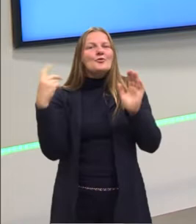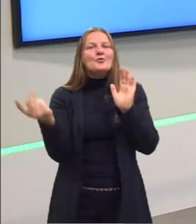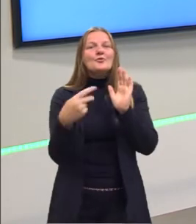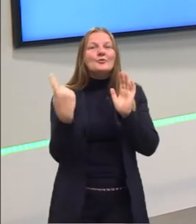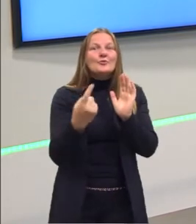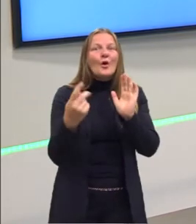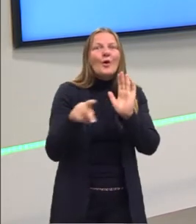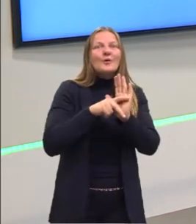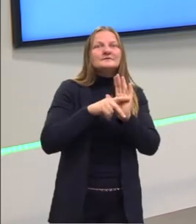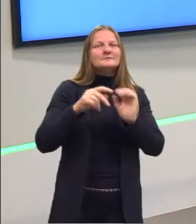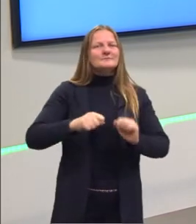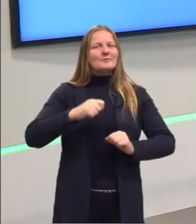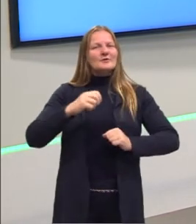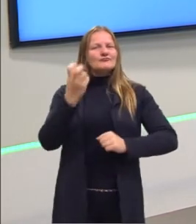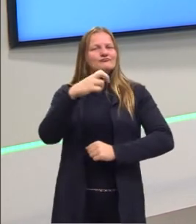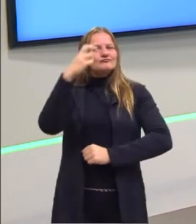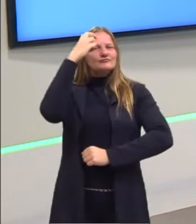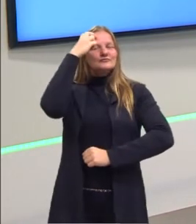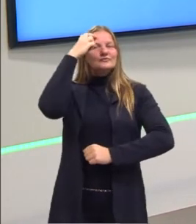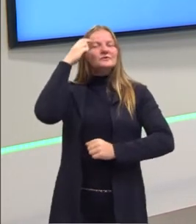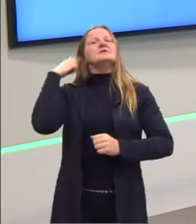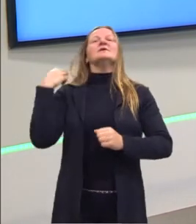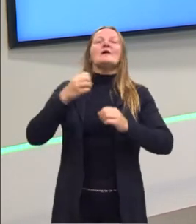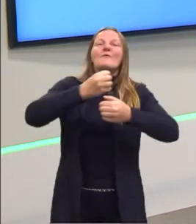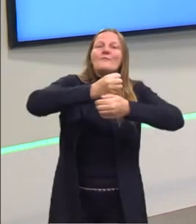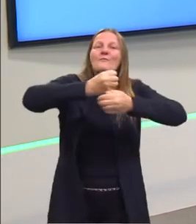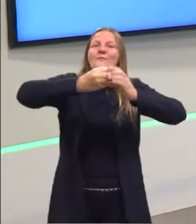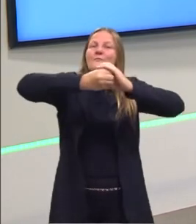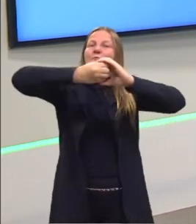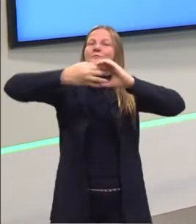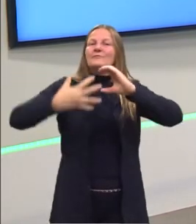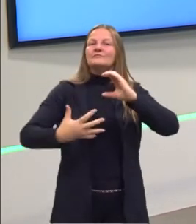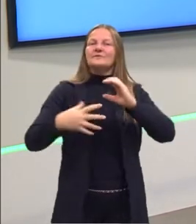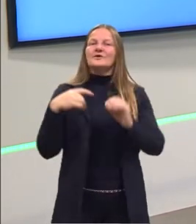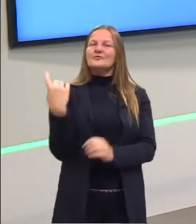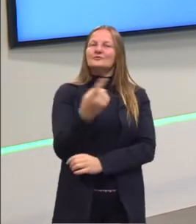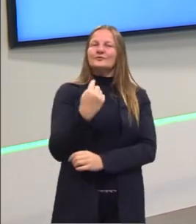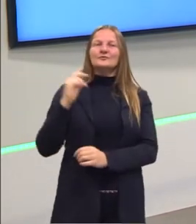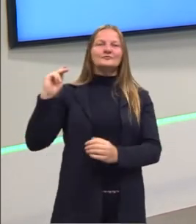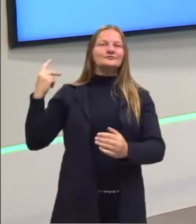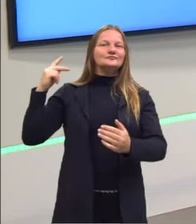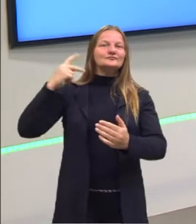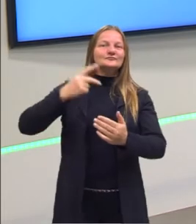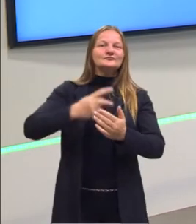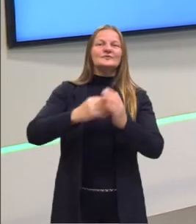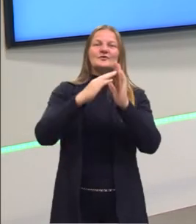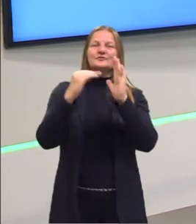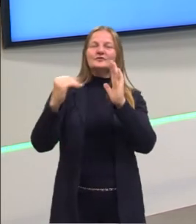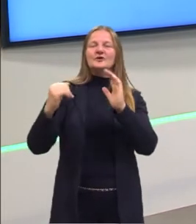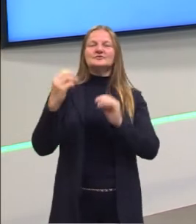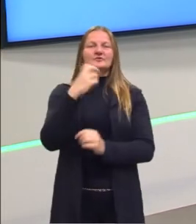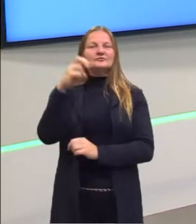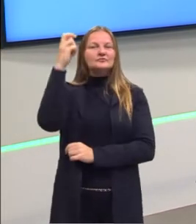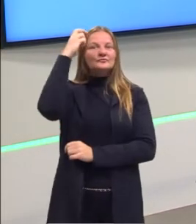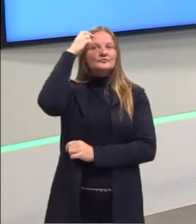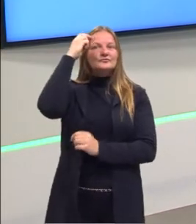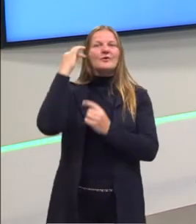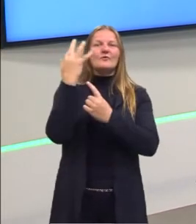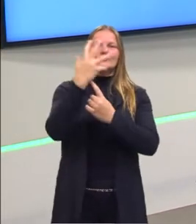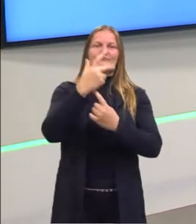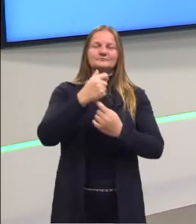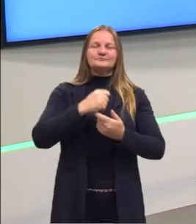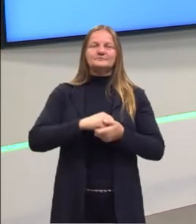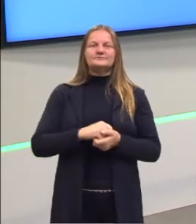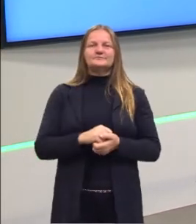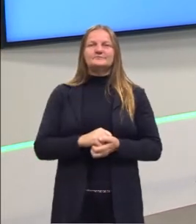cultura, das características que compuseram a nossa história aqui, estética, artística e cultural. Então,